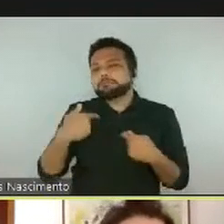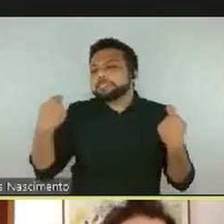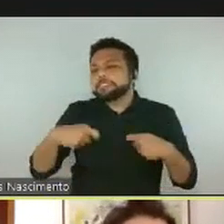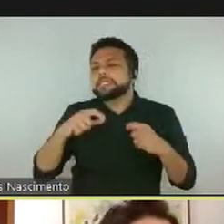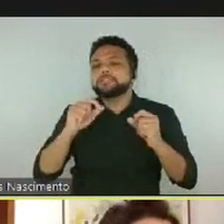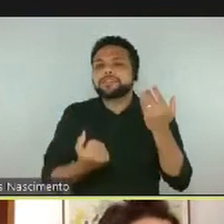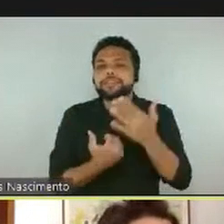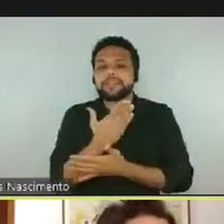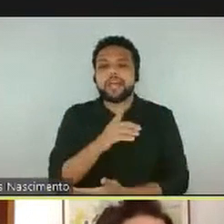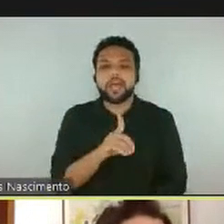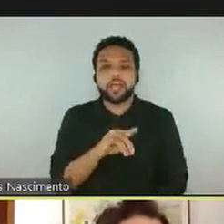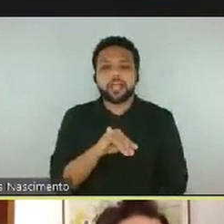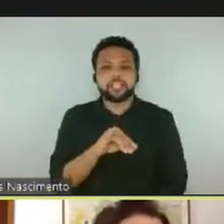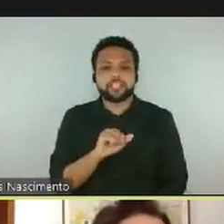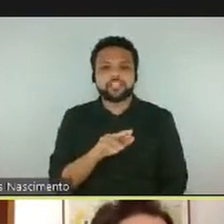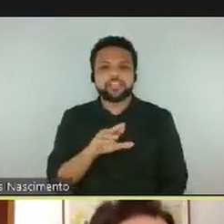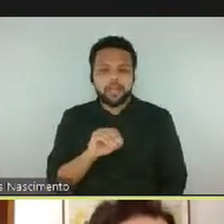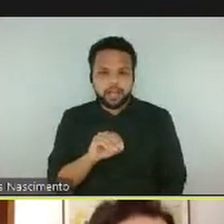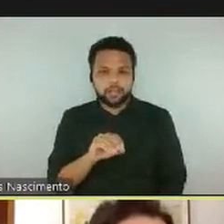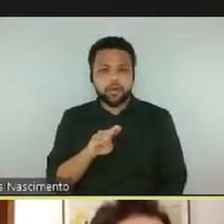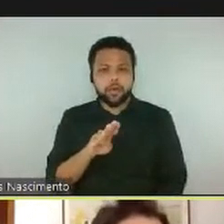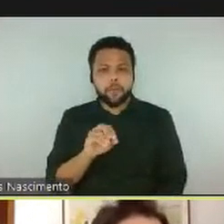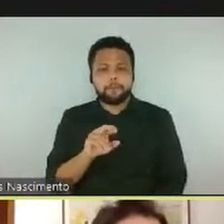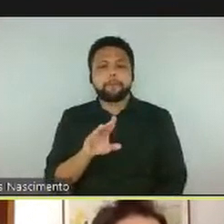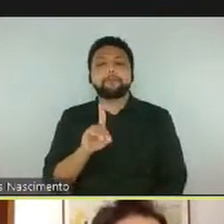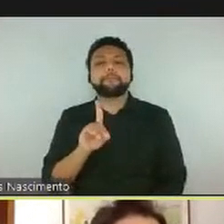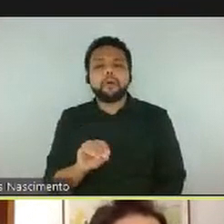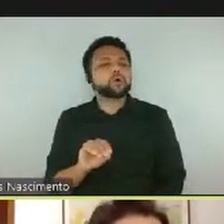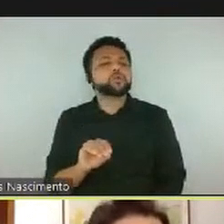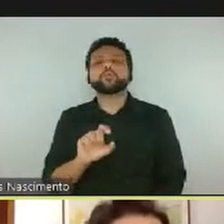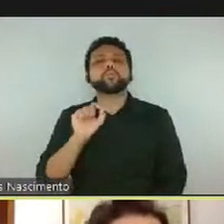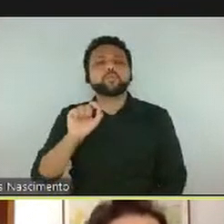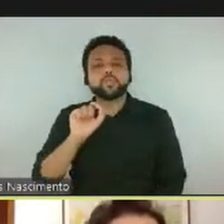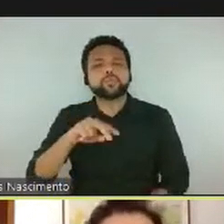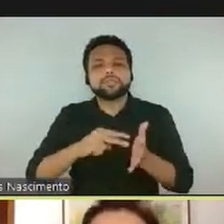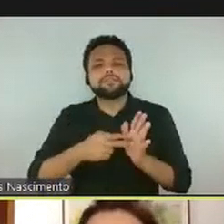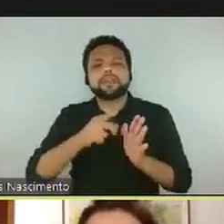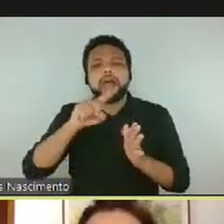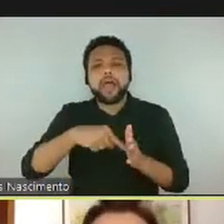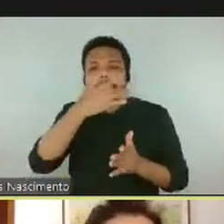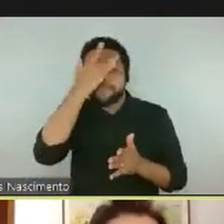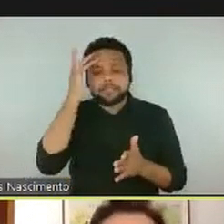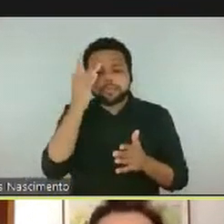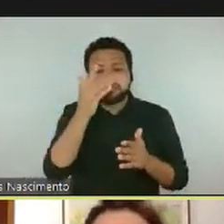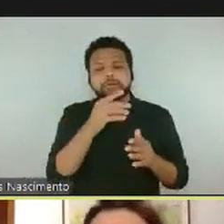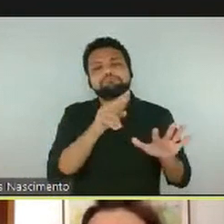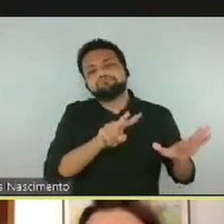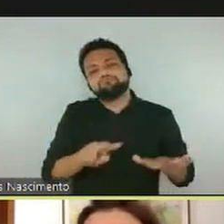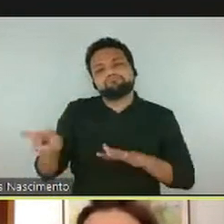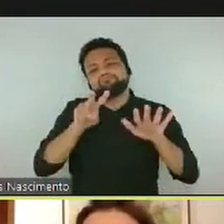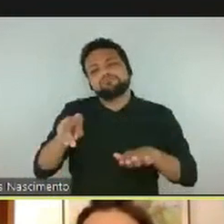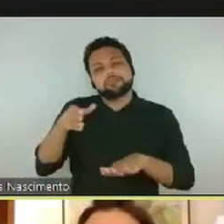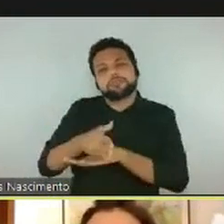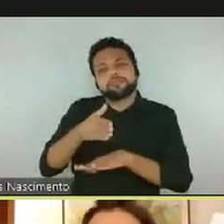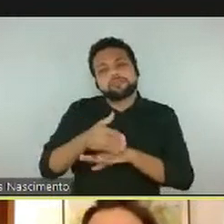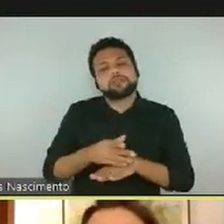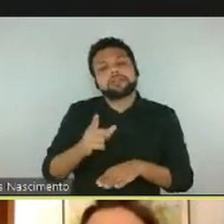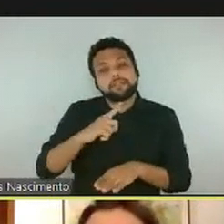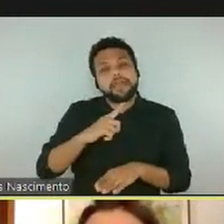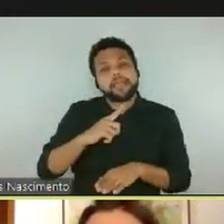anotem, registrem, façam desenhos, projetos, sugestões críticas,